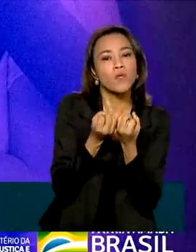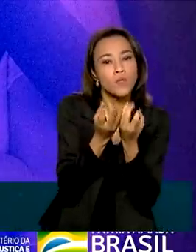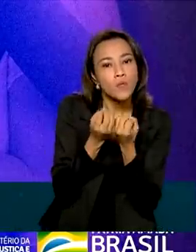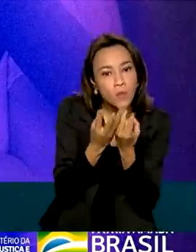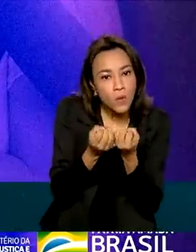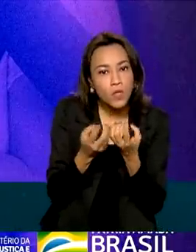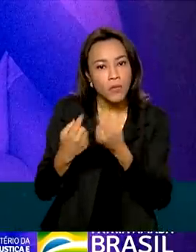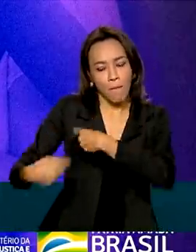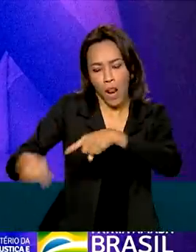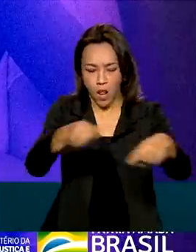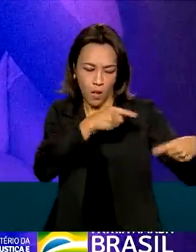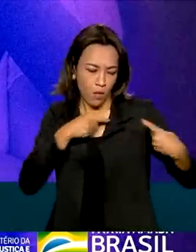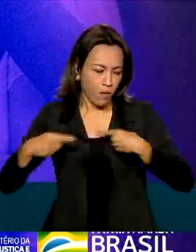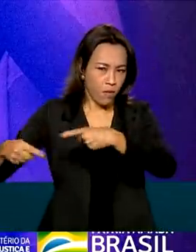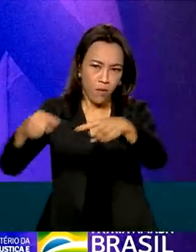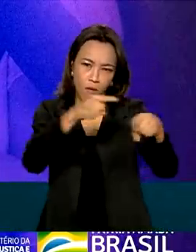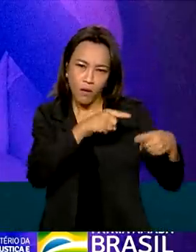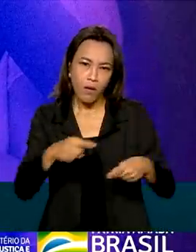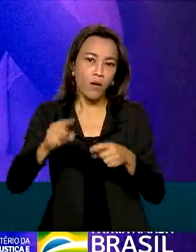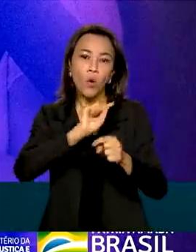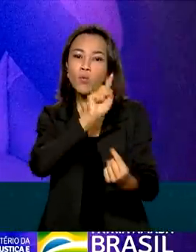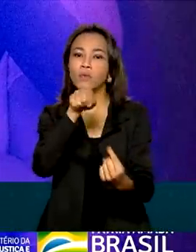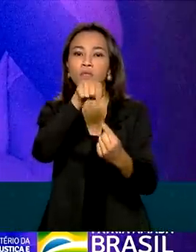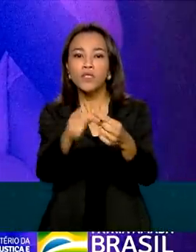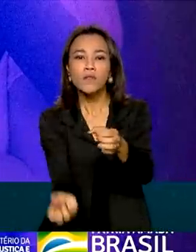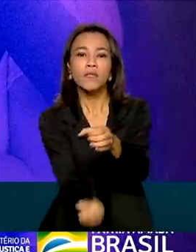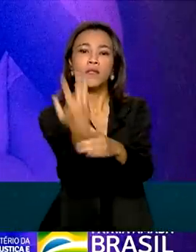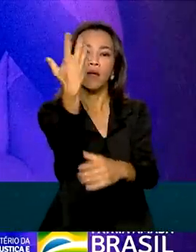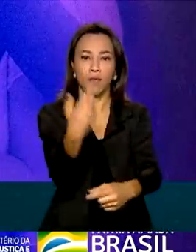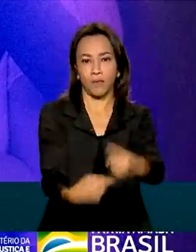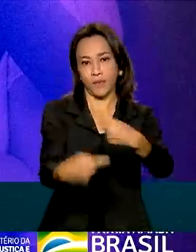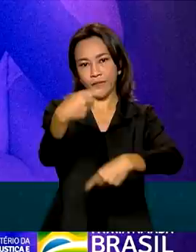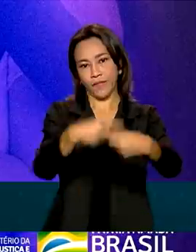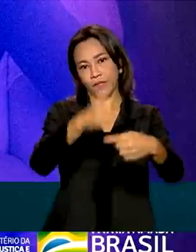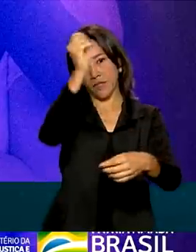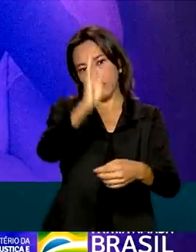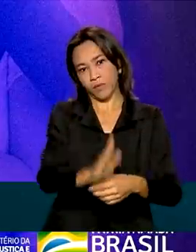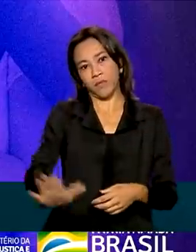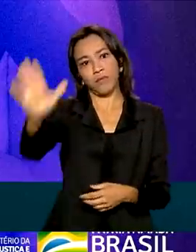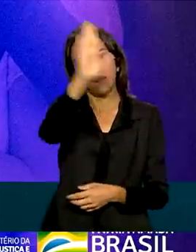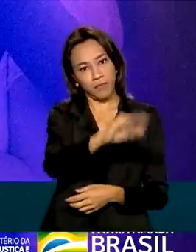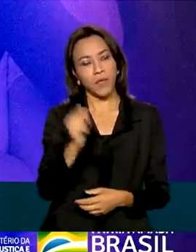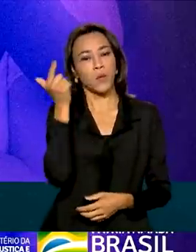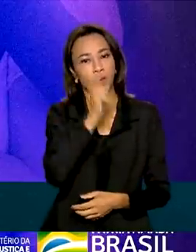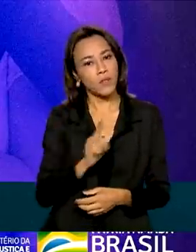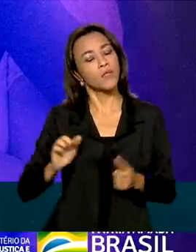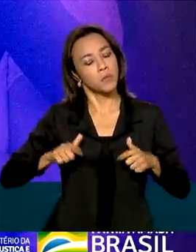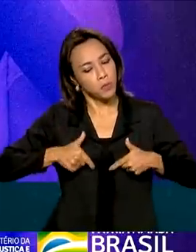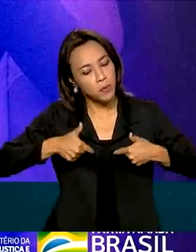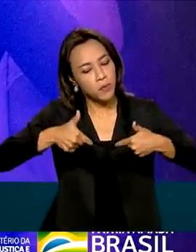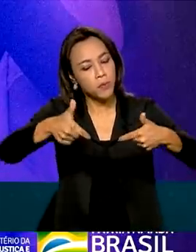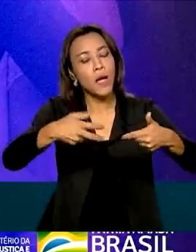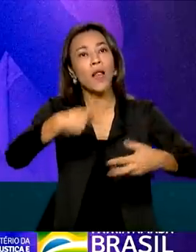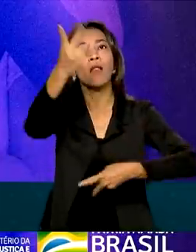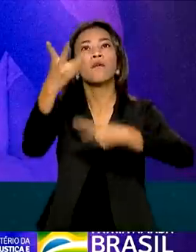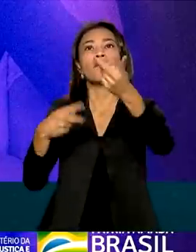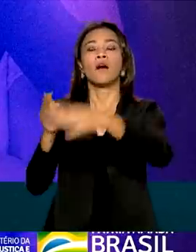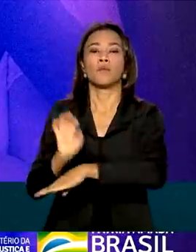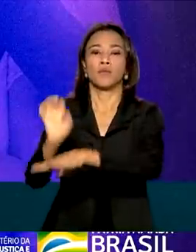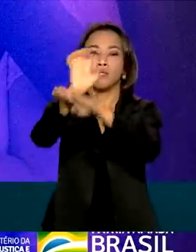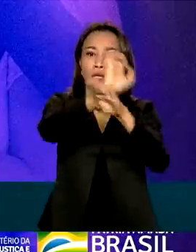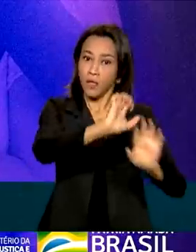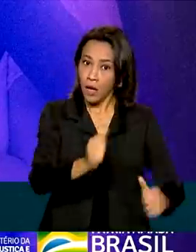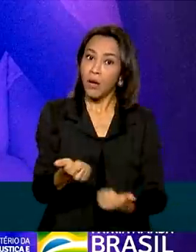para a discussão, para a iniciativa, para o fomento de políticas públicas nacionais, que a gente consiga avançar isso, levar para os estados, ajudar os